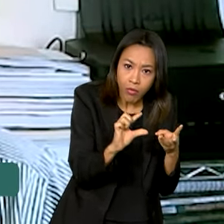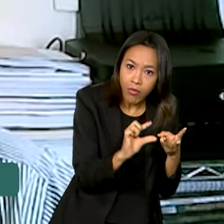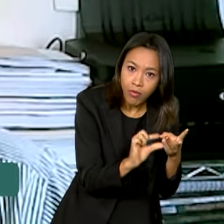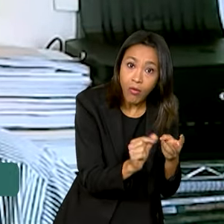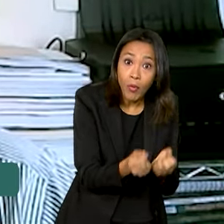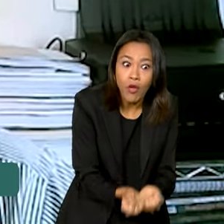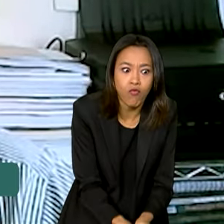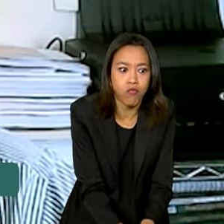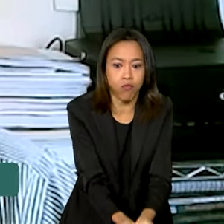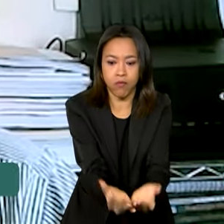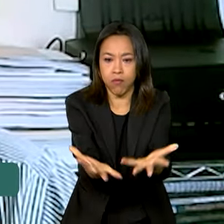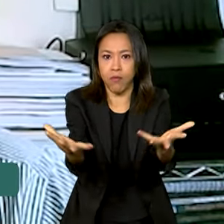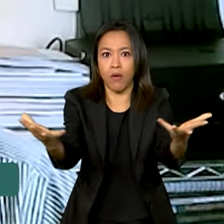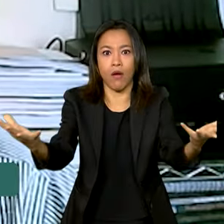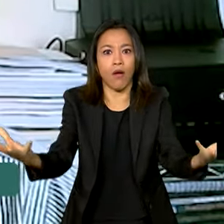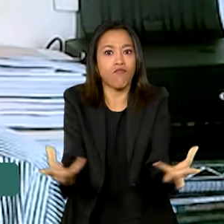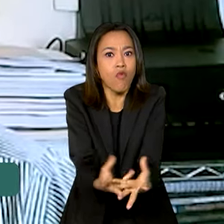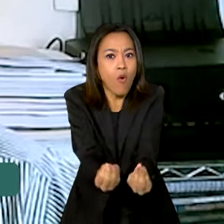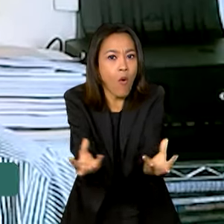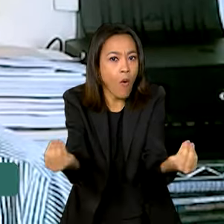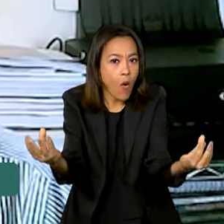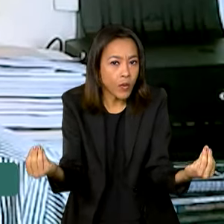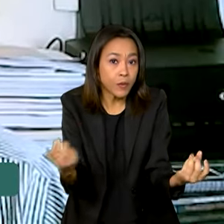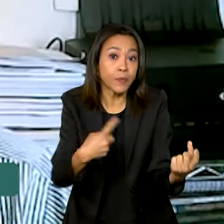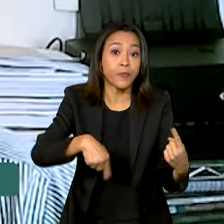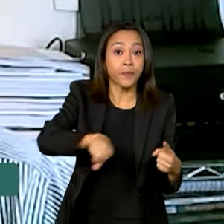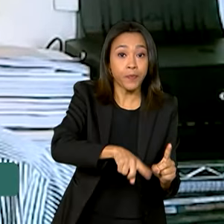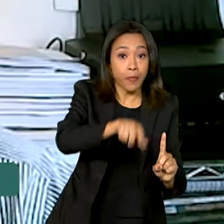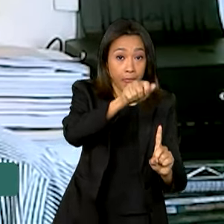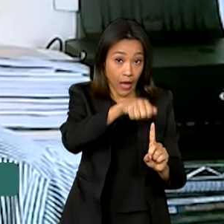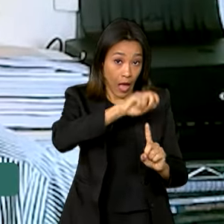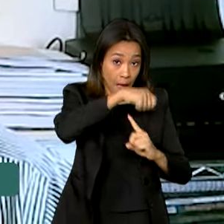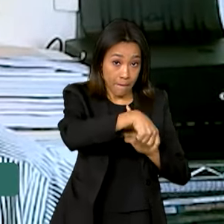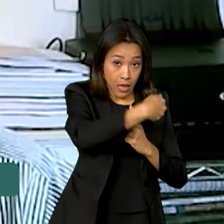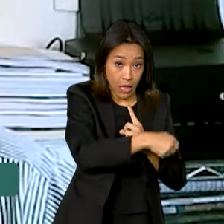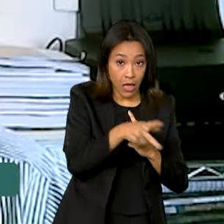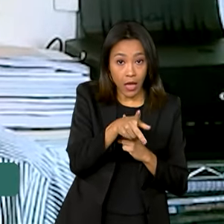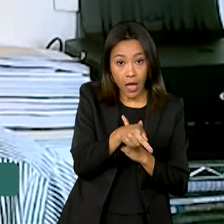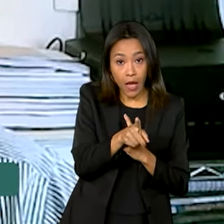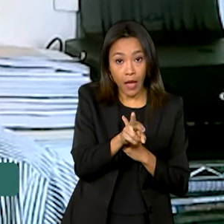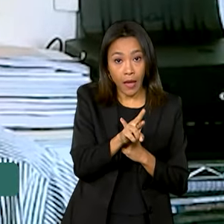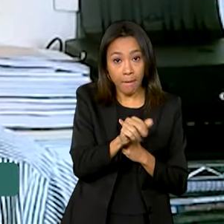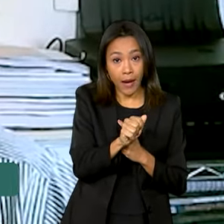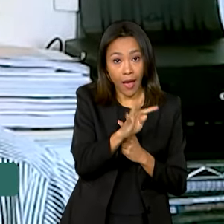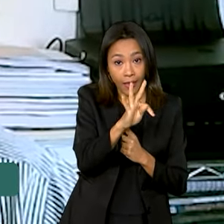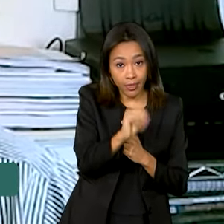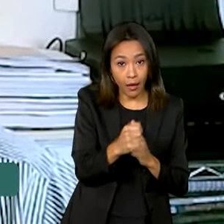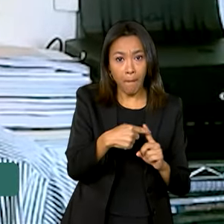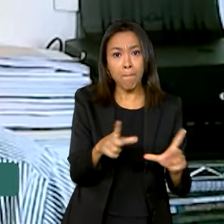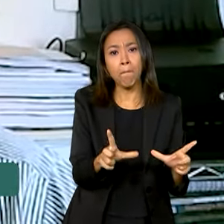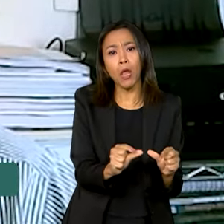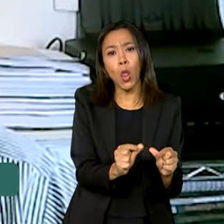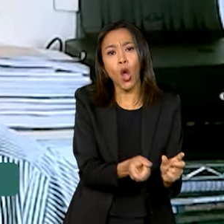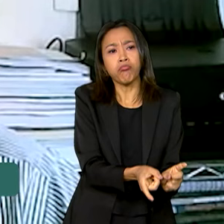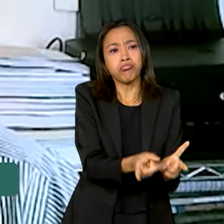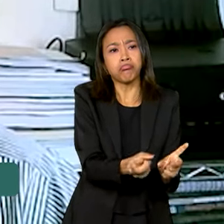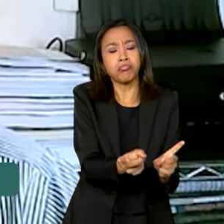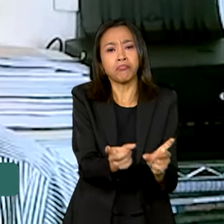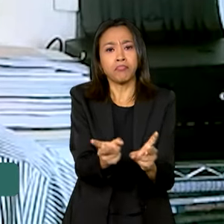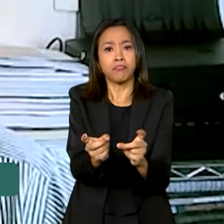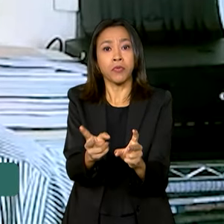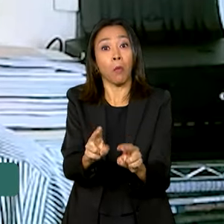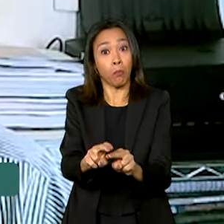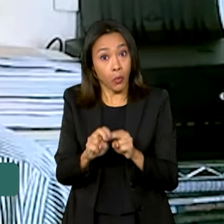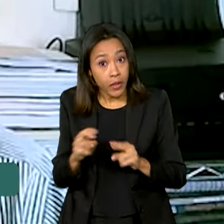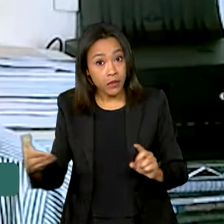oferta desses produtos. A banana prata, por sua vez, teve uma menor disponibilidade no mercado e,